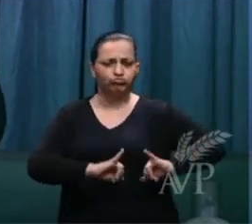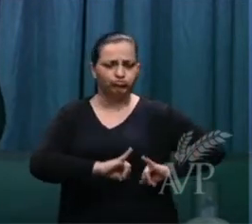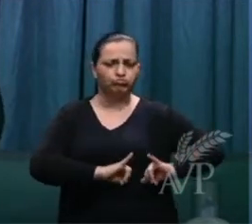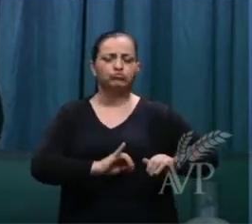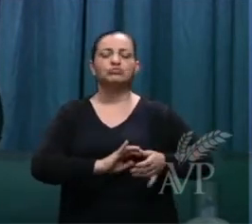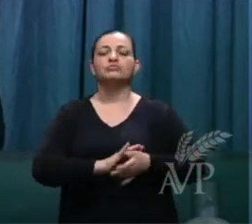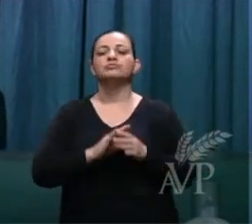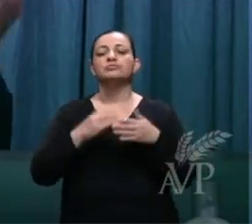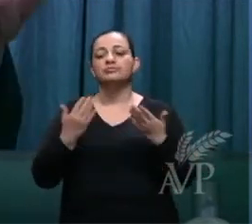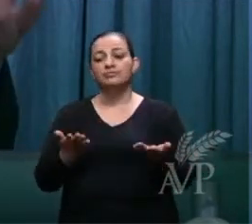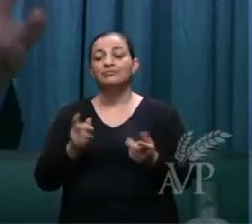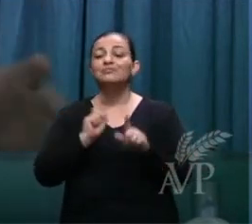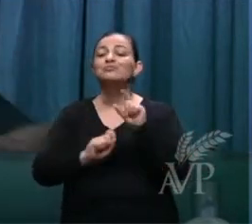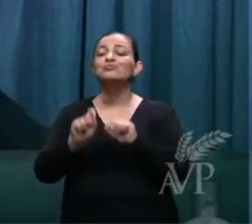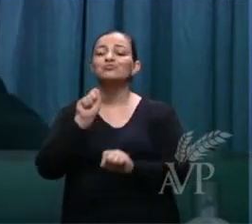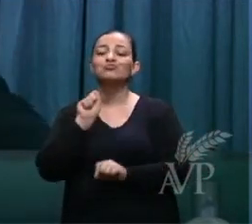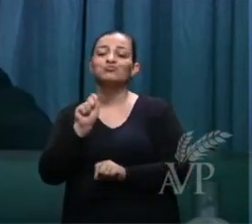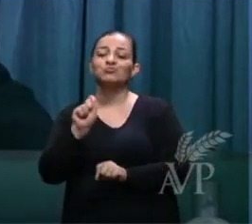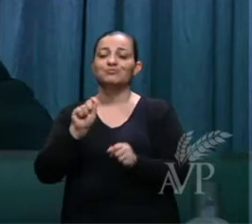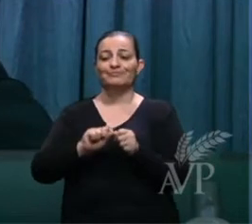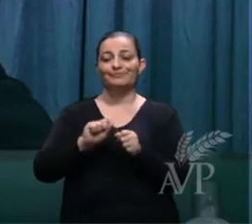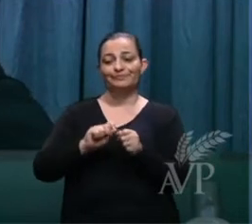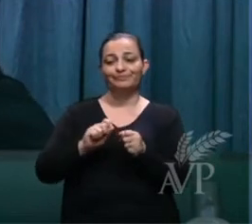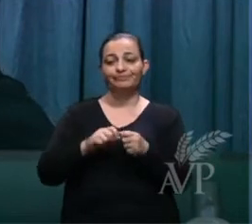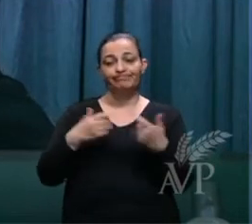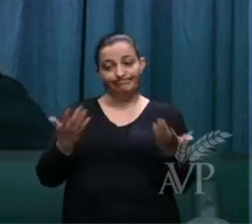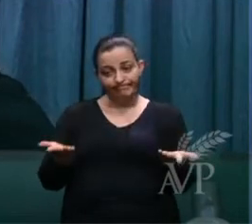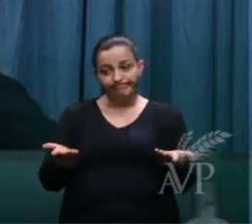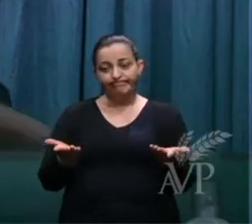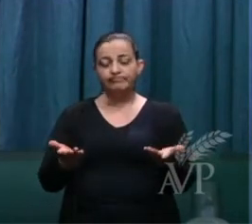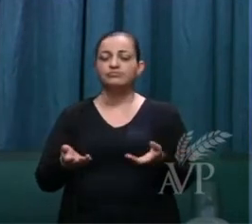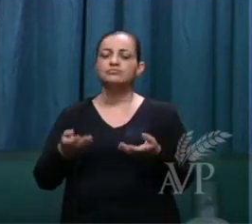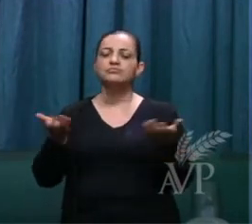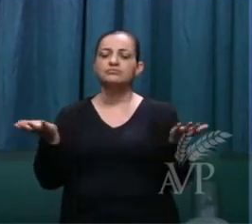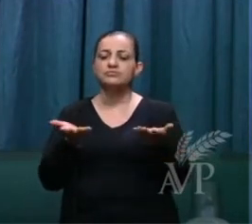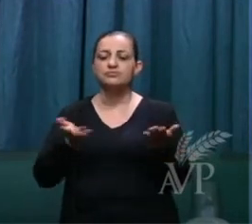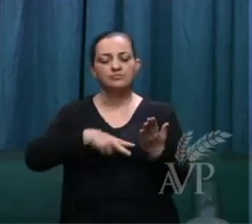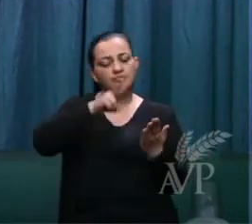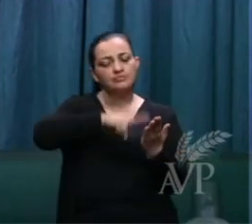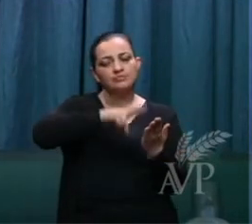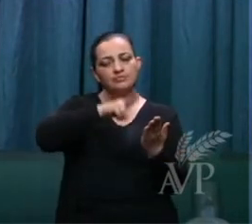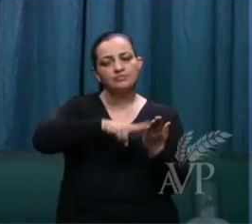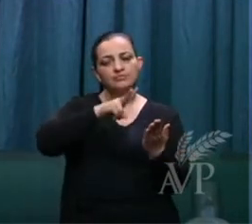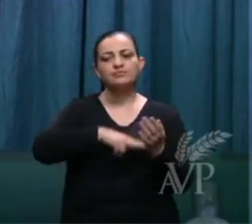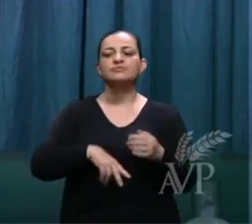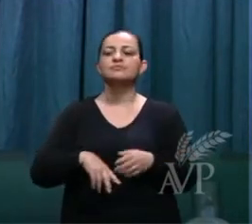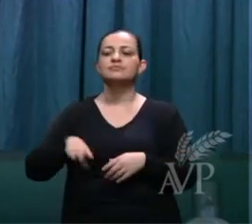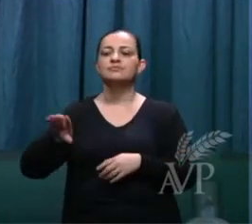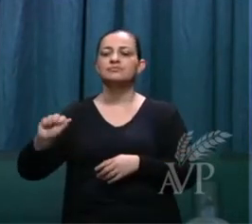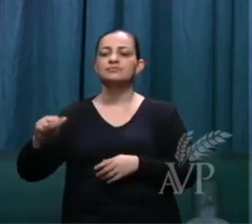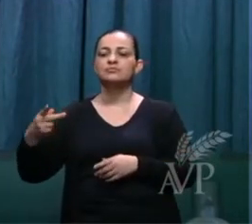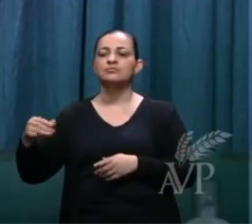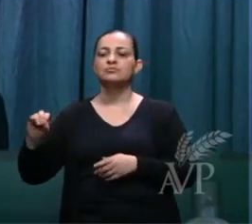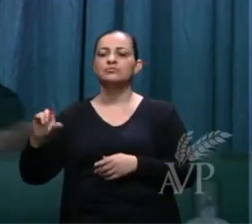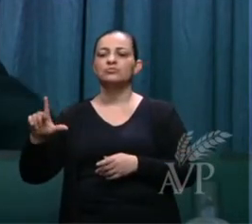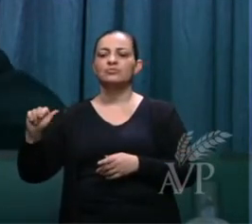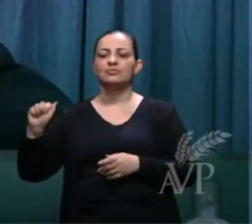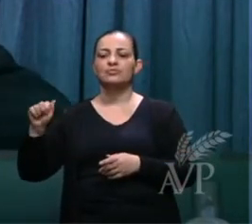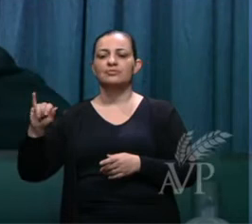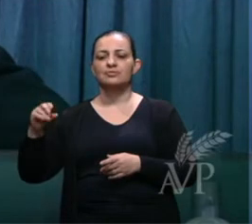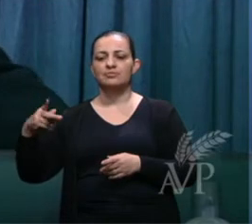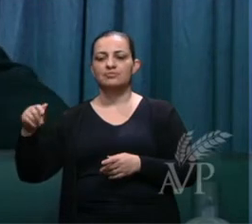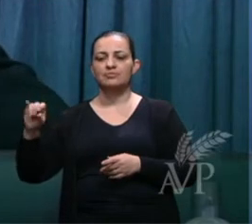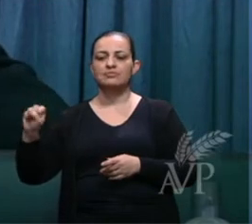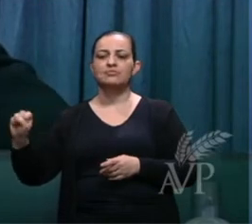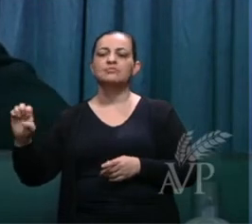mas o que fazer? Então, eu quero ler a Bíblia em Apocalipse, capítulo 20. Abra vossas